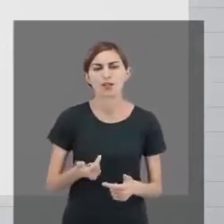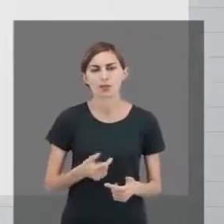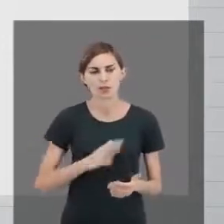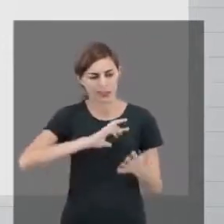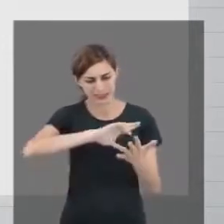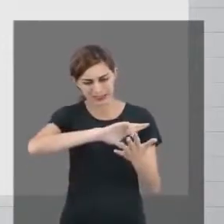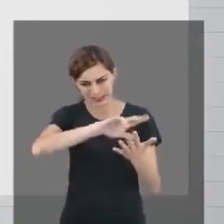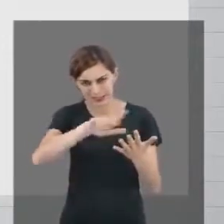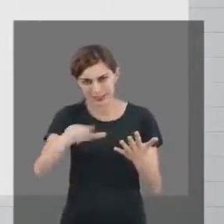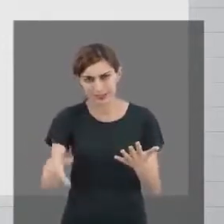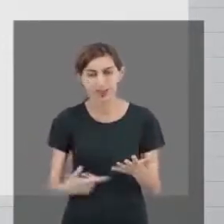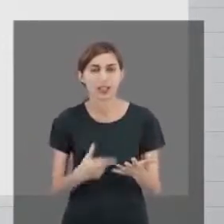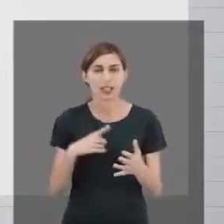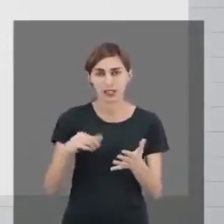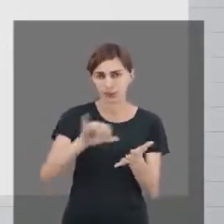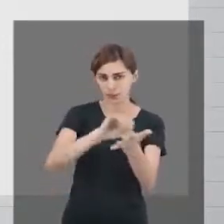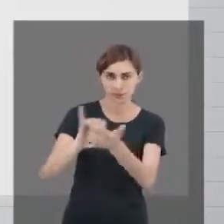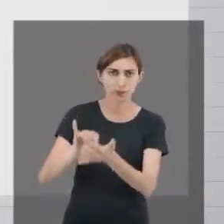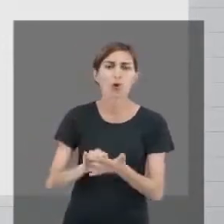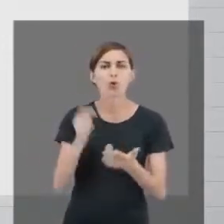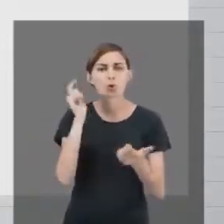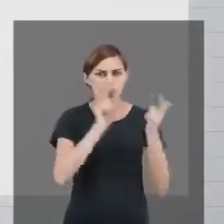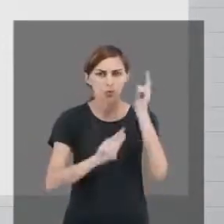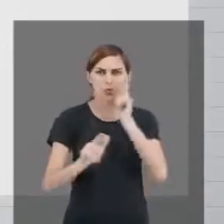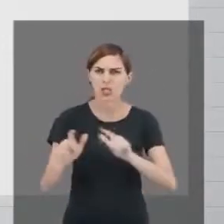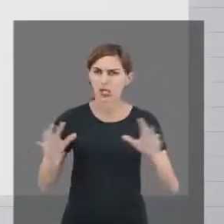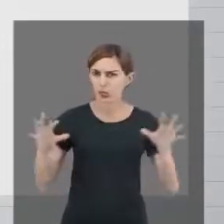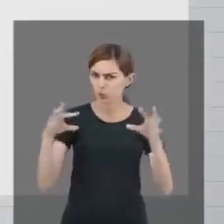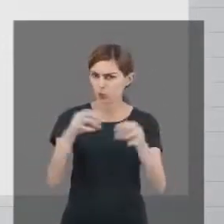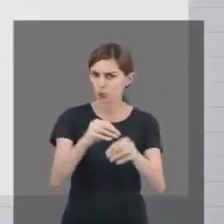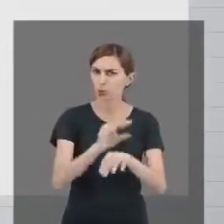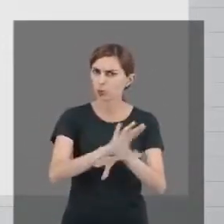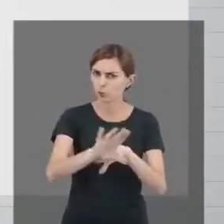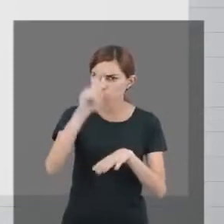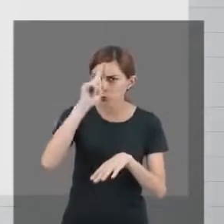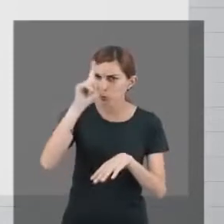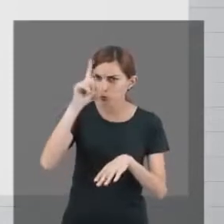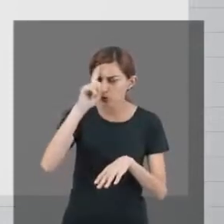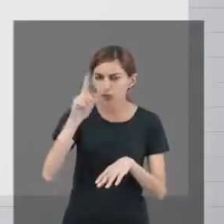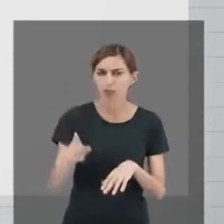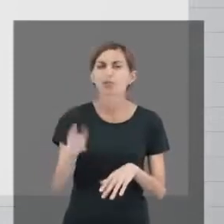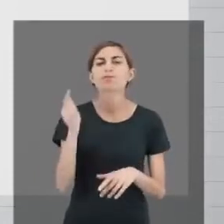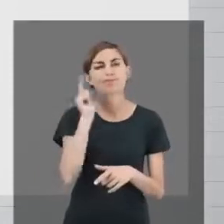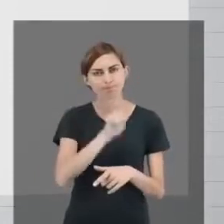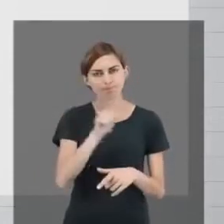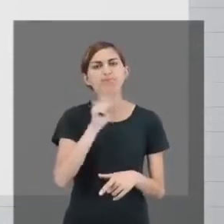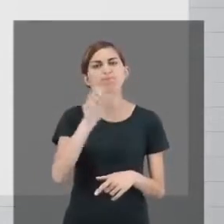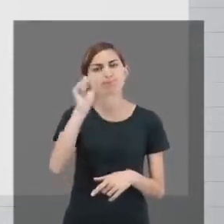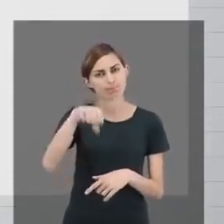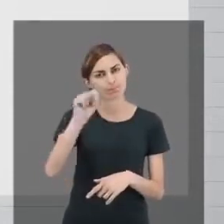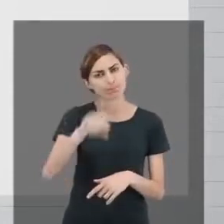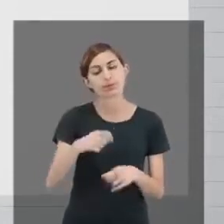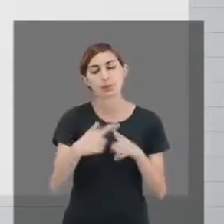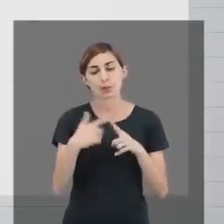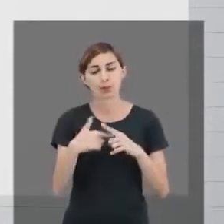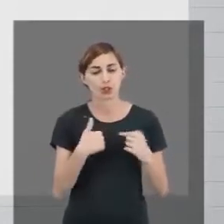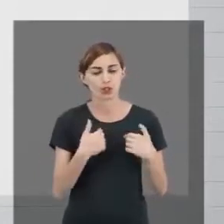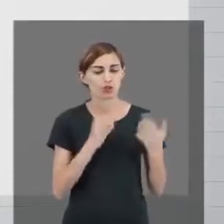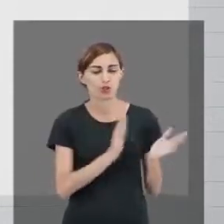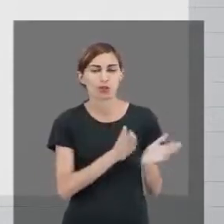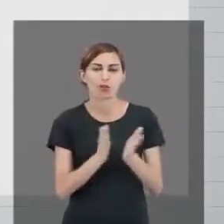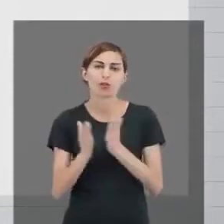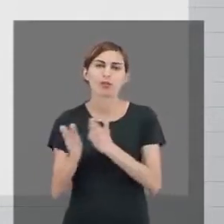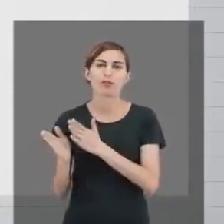E será que os polos conseguem atender estudantes de todos esses cursos todos os dias? Conseguem, porque nós organizamos